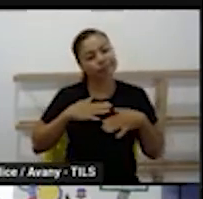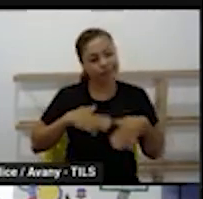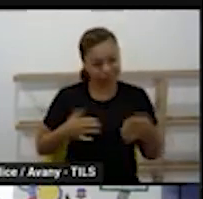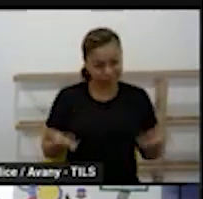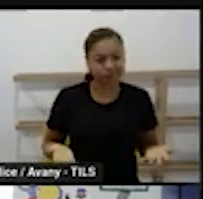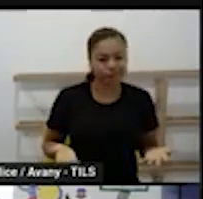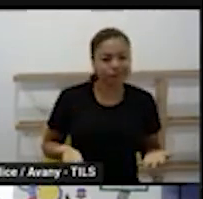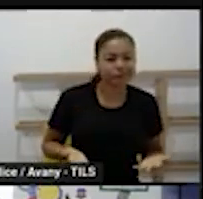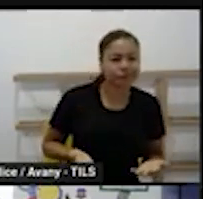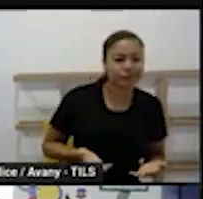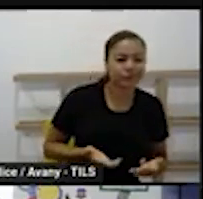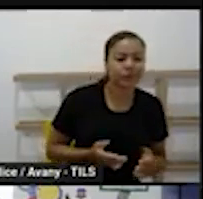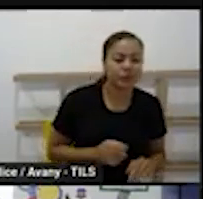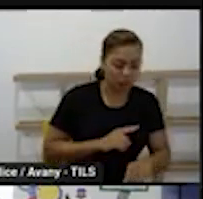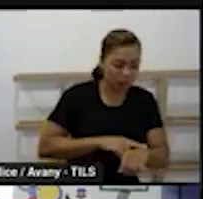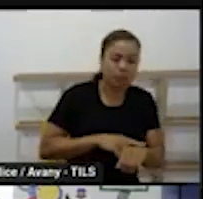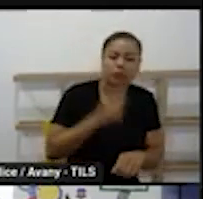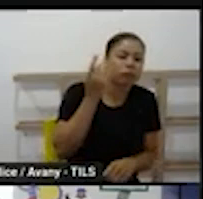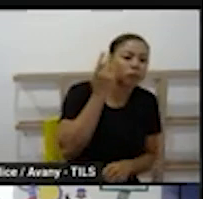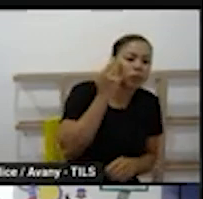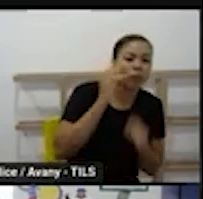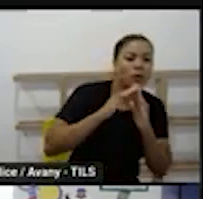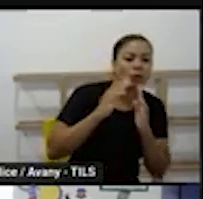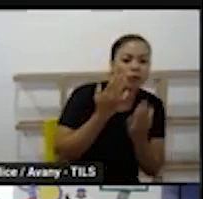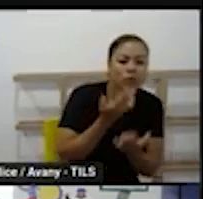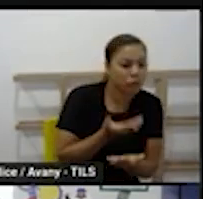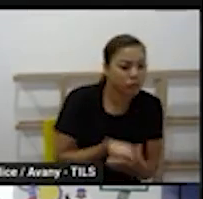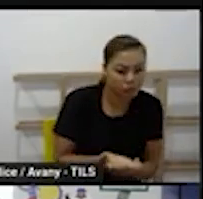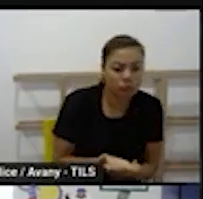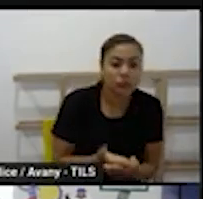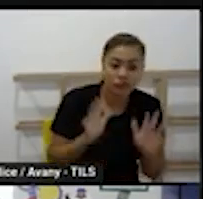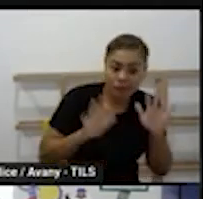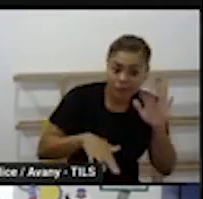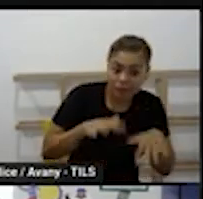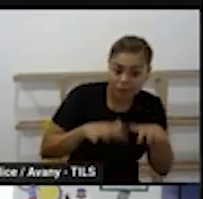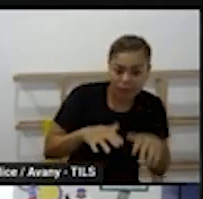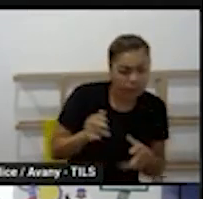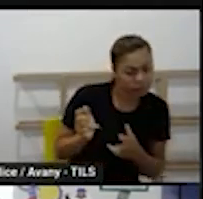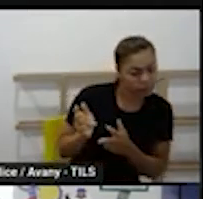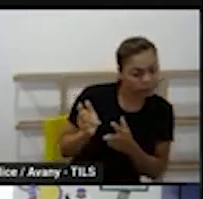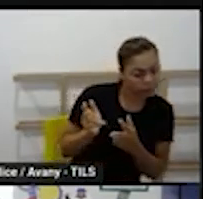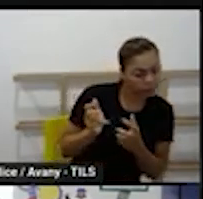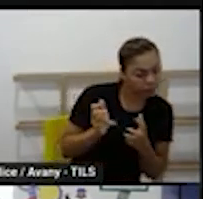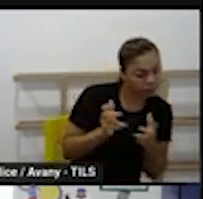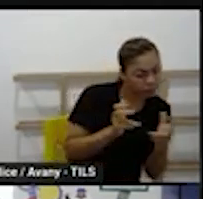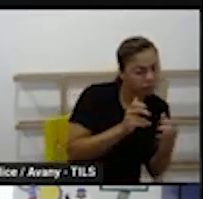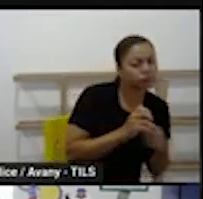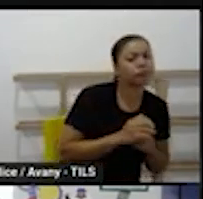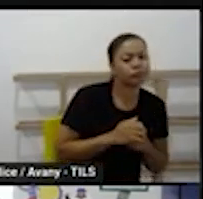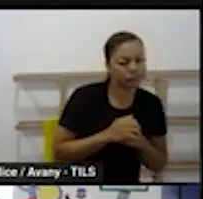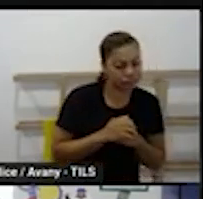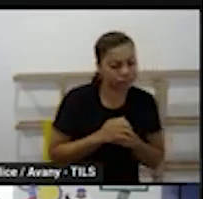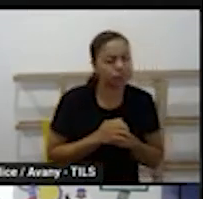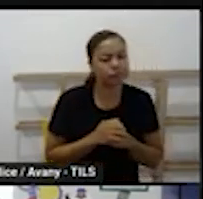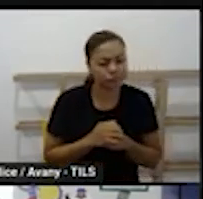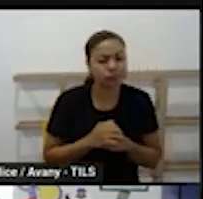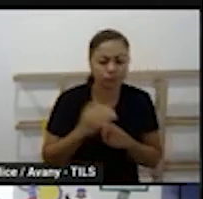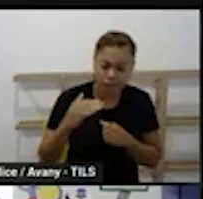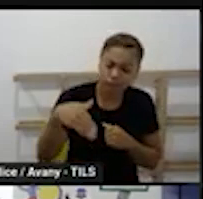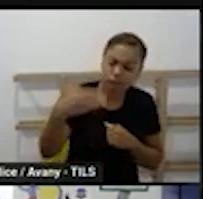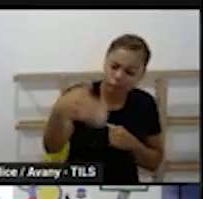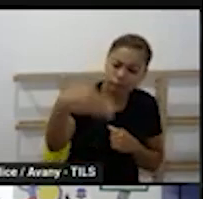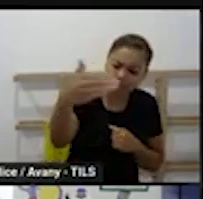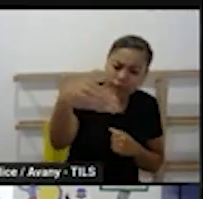quando já traz essa imagem sinalizando o que vai acontecer a criança já consegue já passa o olho ali na parede e já percebe e consegue acompanhar